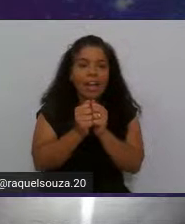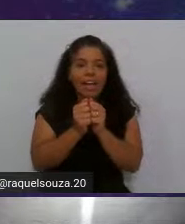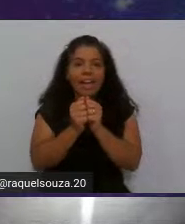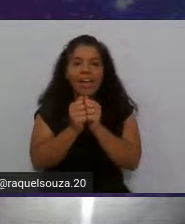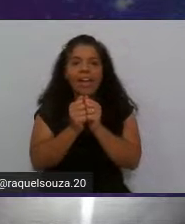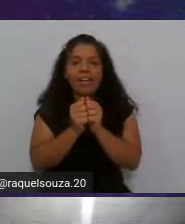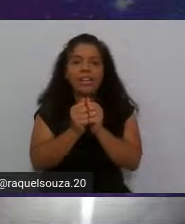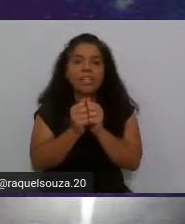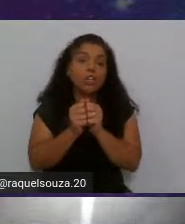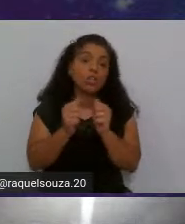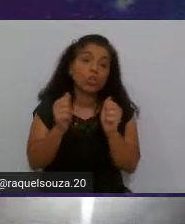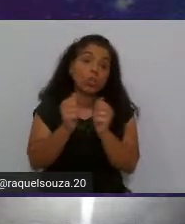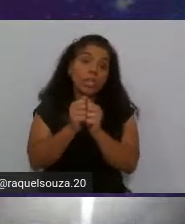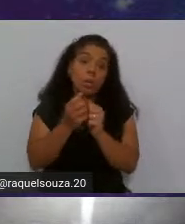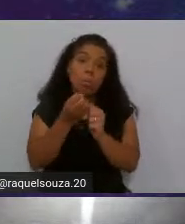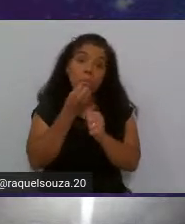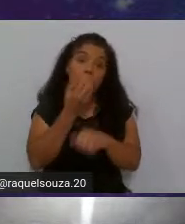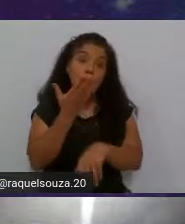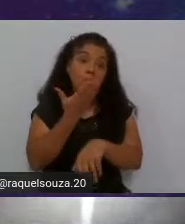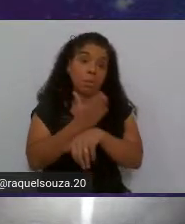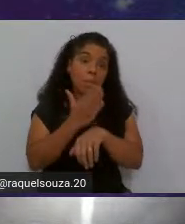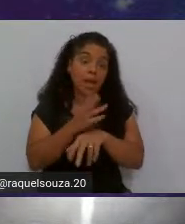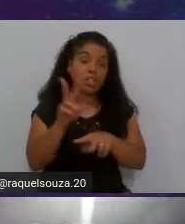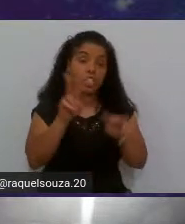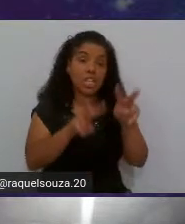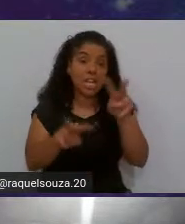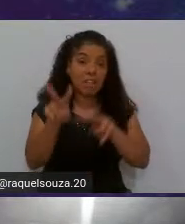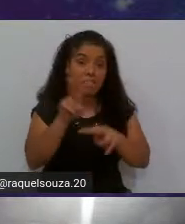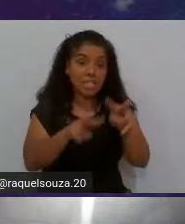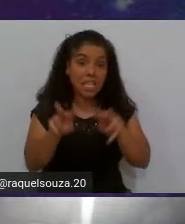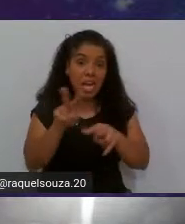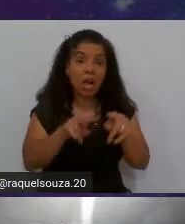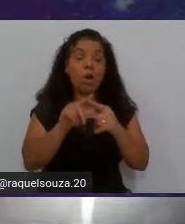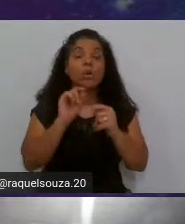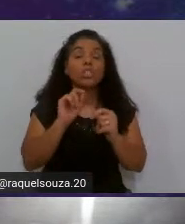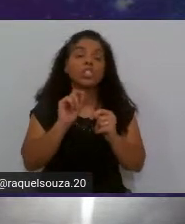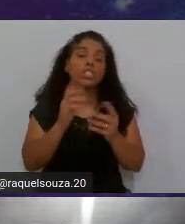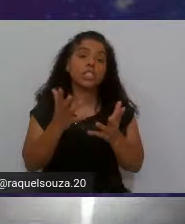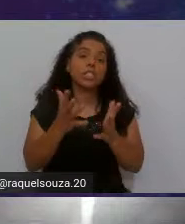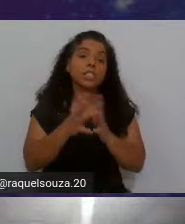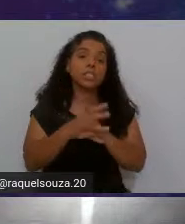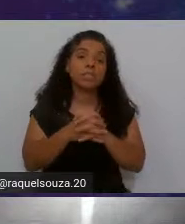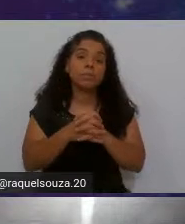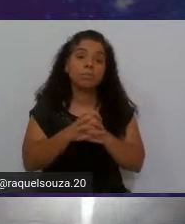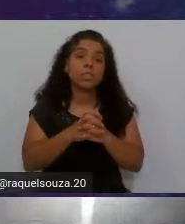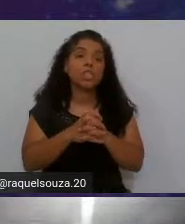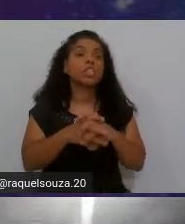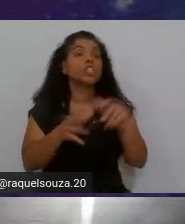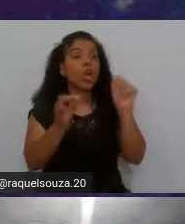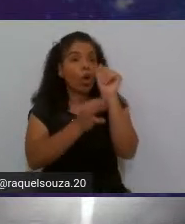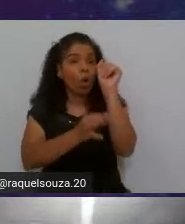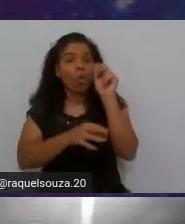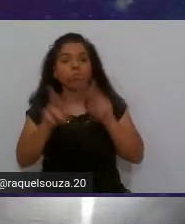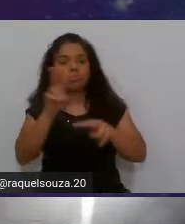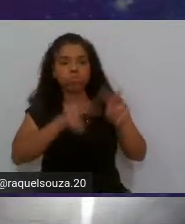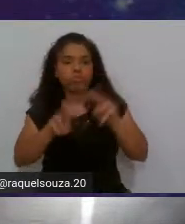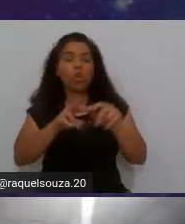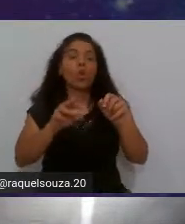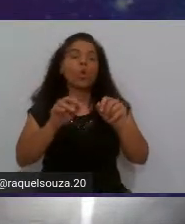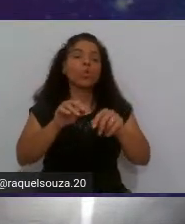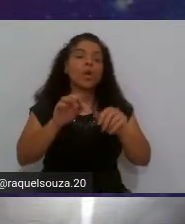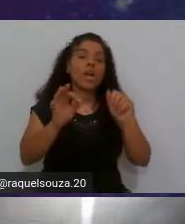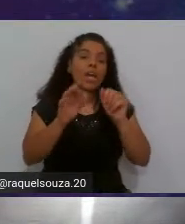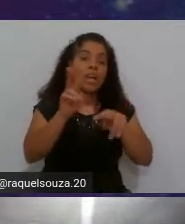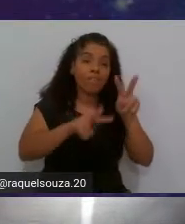juntando a boas práticas de revisão de de de code review né revisão de código